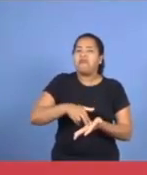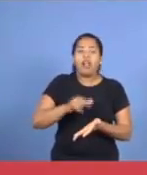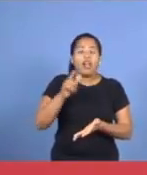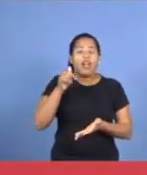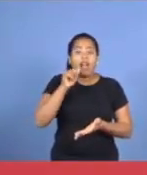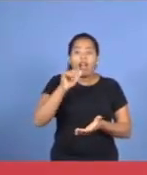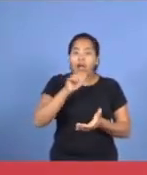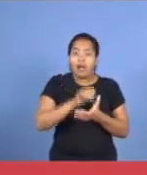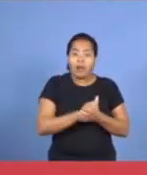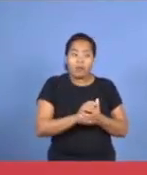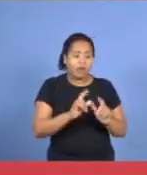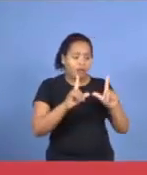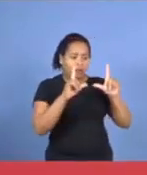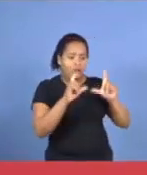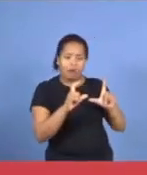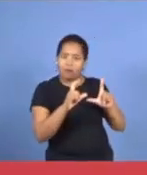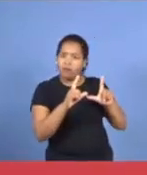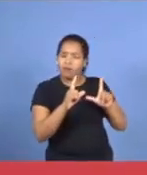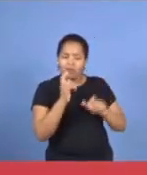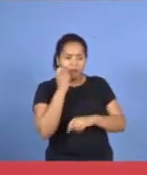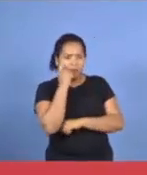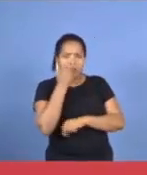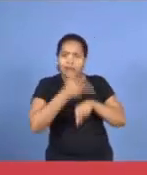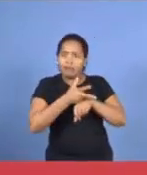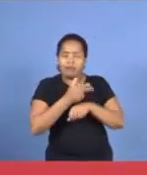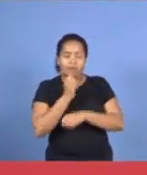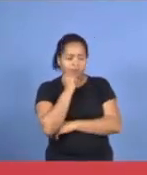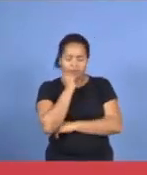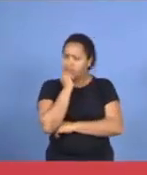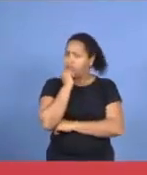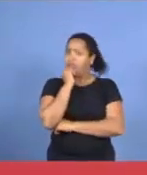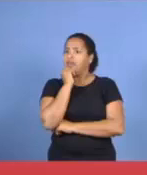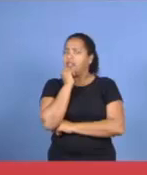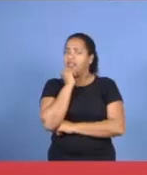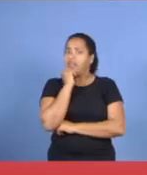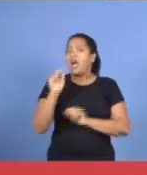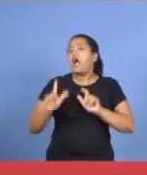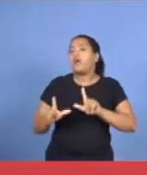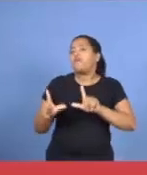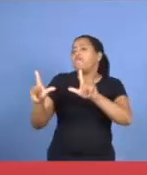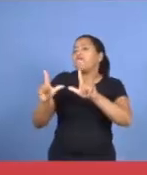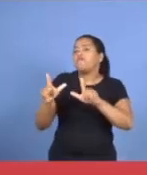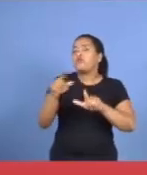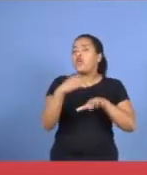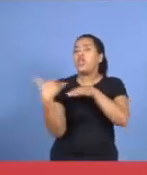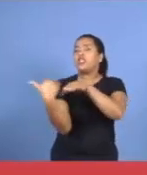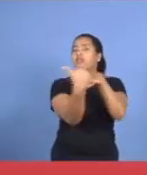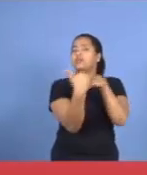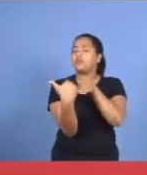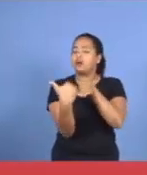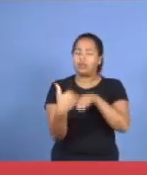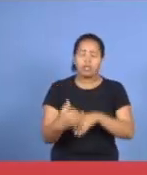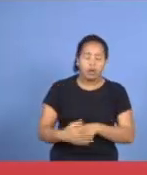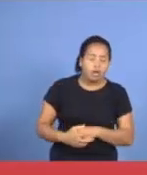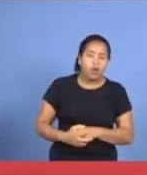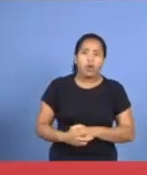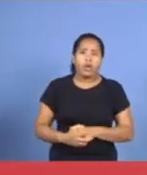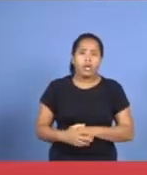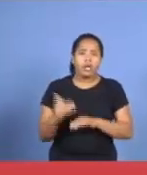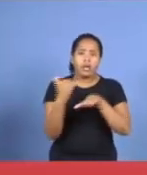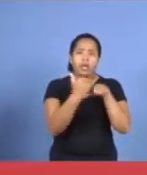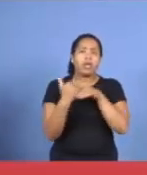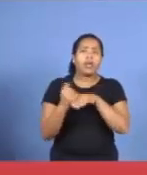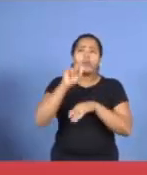o diácono, aí você, pensa, o que negócio é esse? Não, para mostrar que nós somos iguais, iguais é quem? Tira esse,